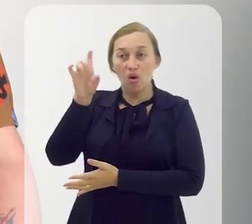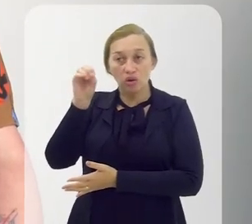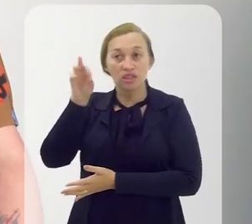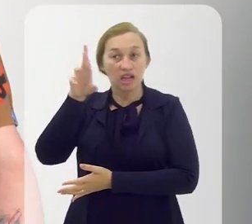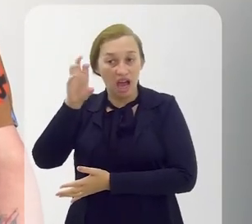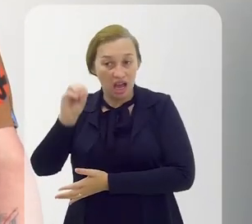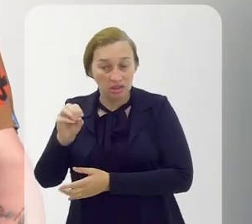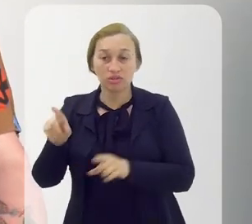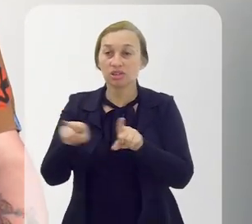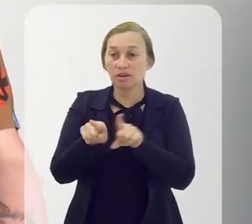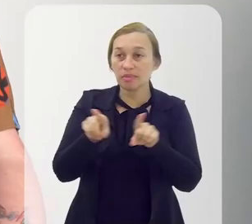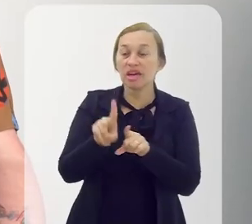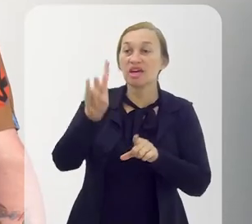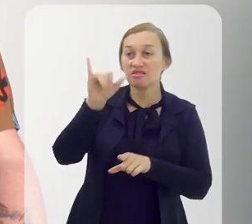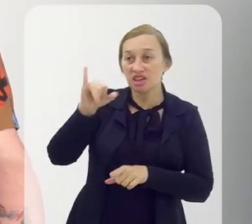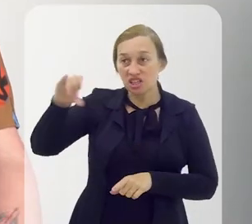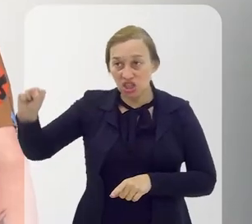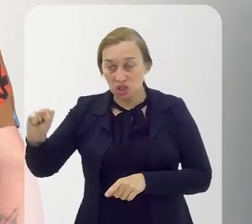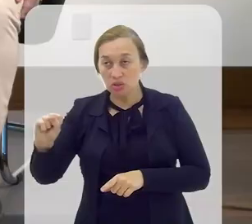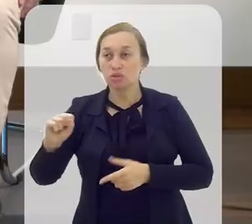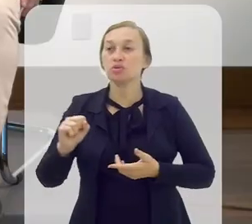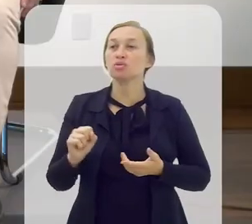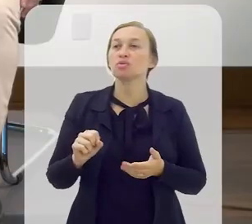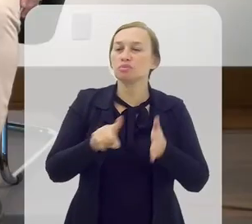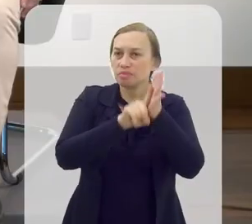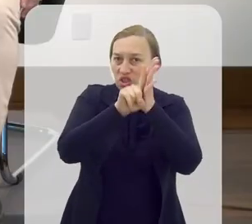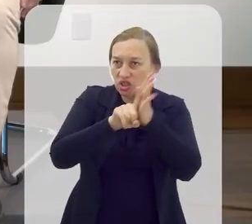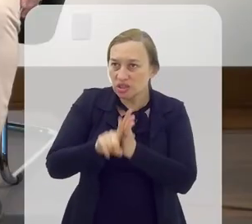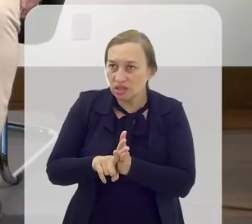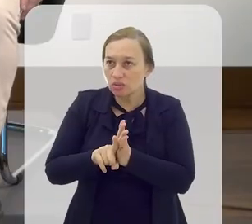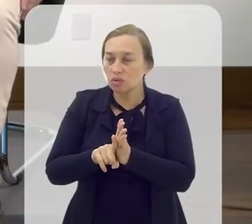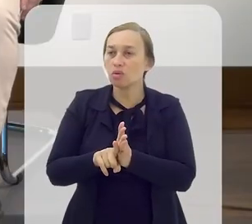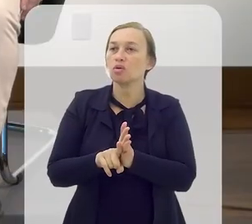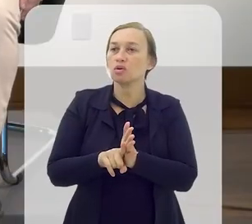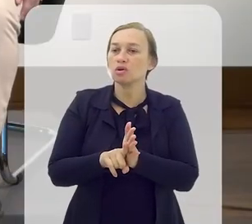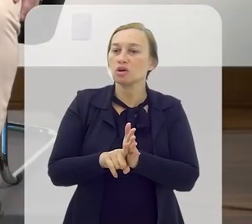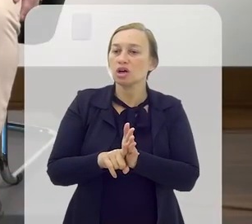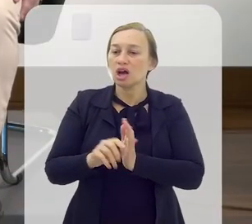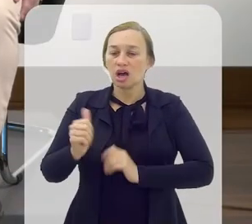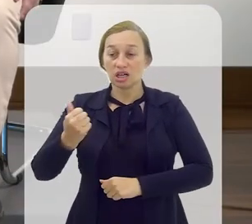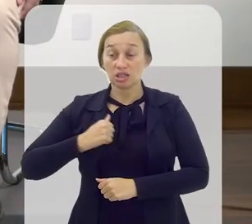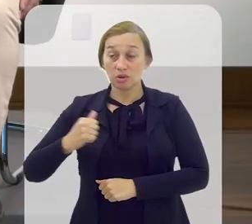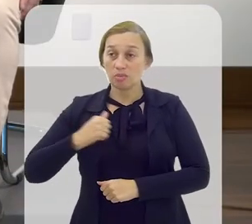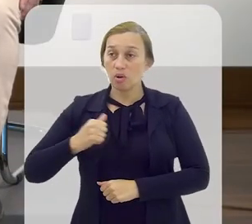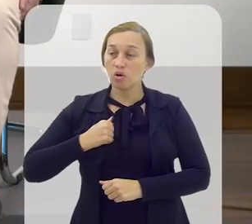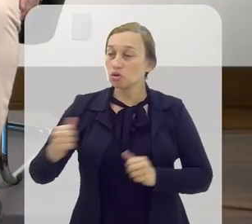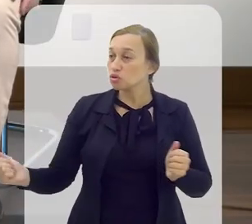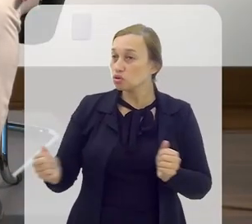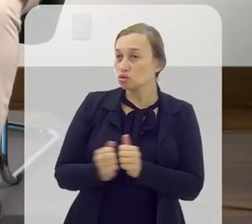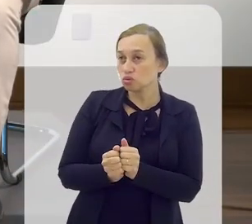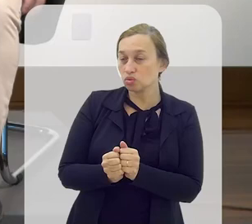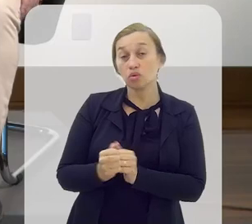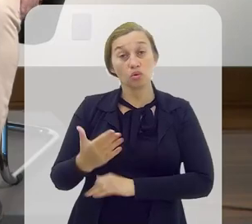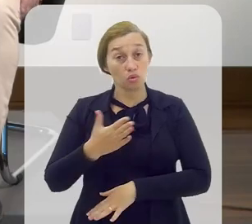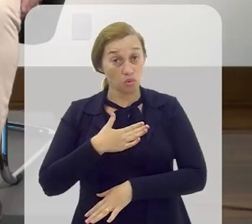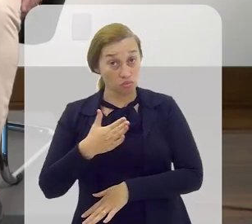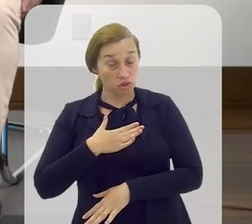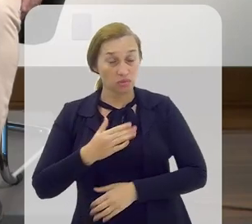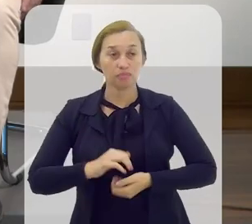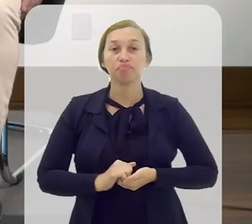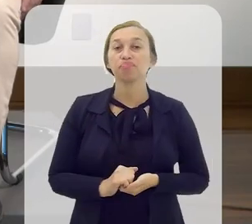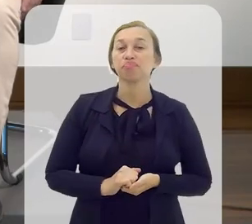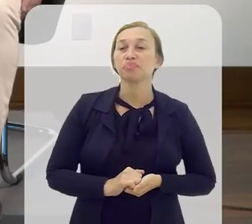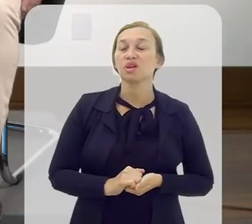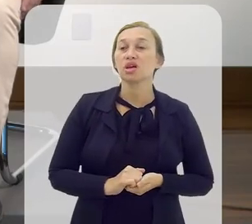com o Vinícius Natal, pesquisador, antropólogo. E o Vinícius assinou o enredo comigo e com o Leonardo, que nós dois somos os